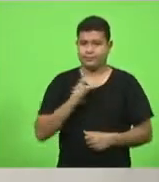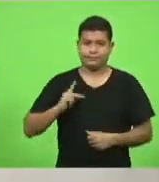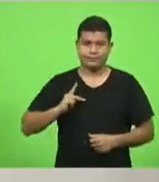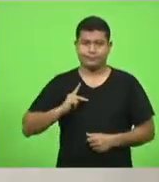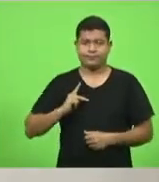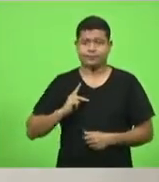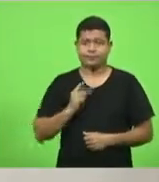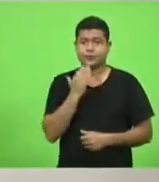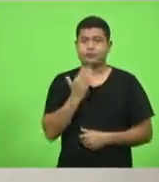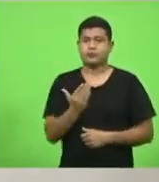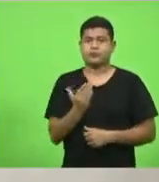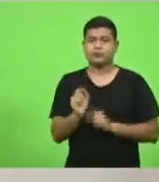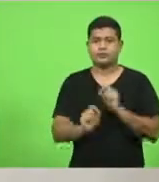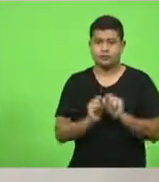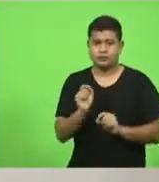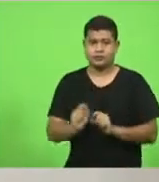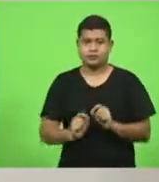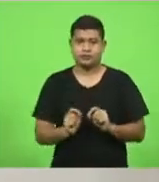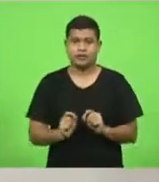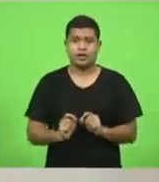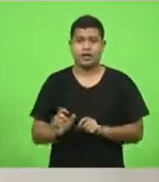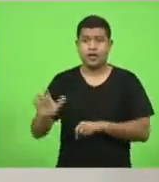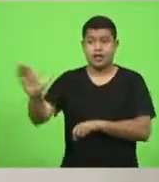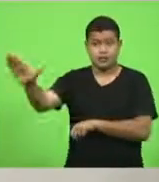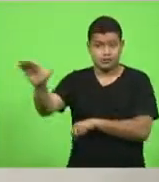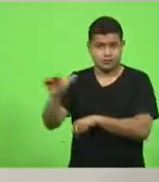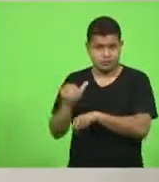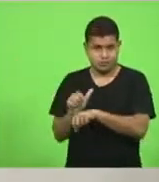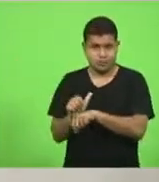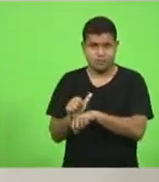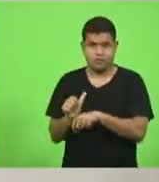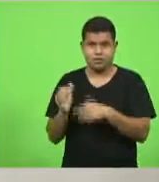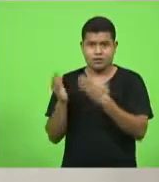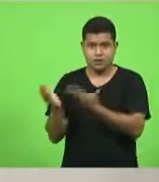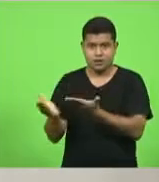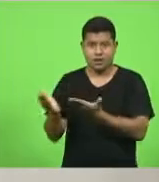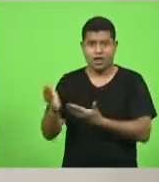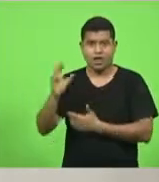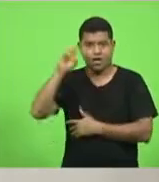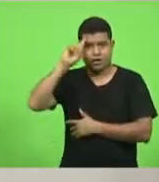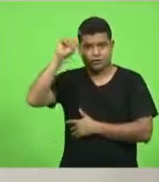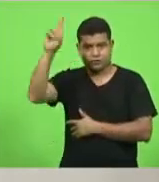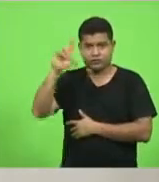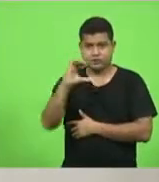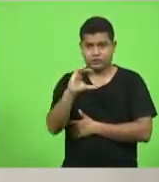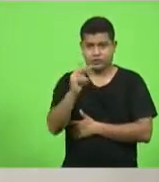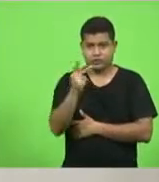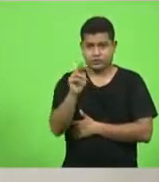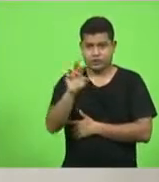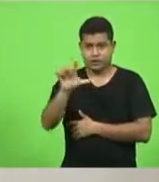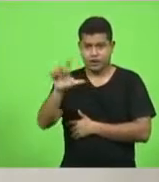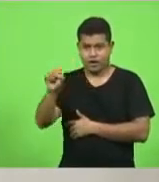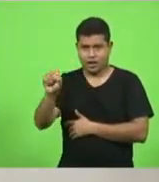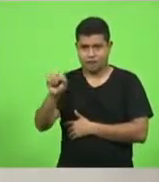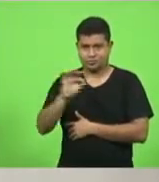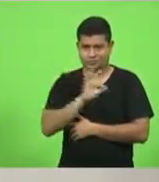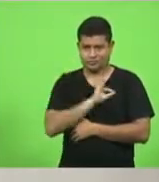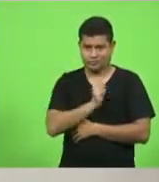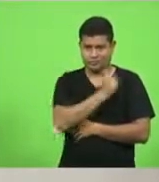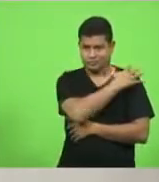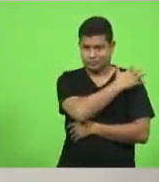A convocação do coronel Charles Alexandre Vieira para